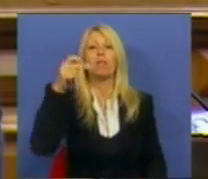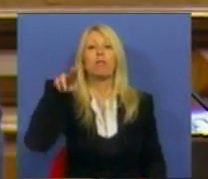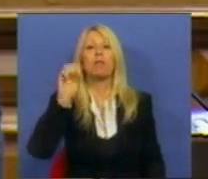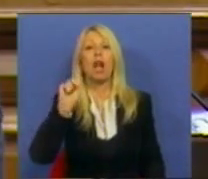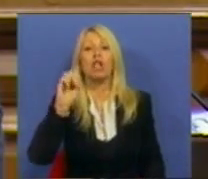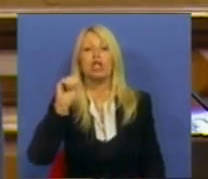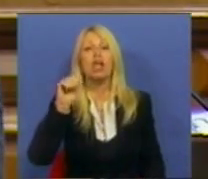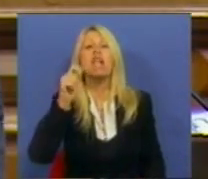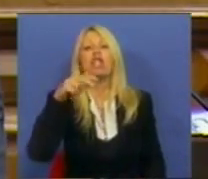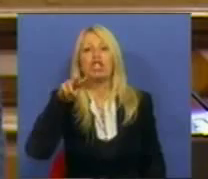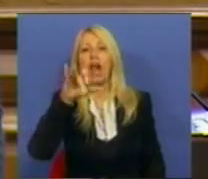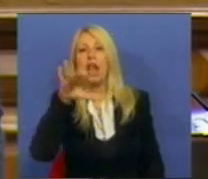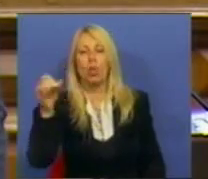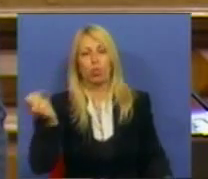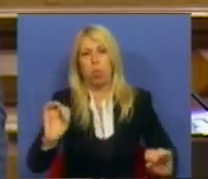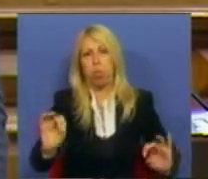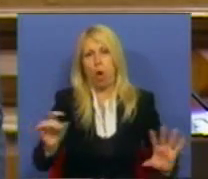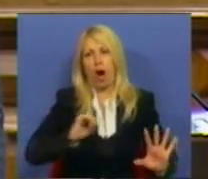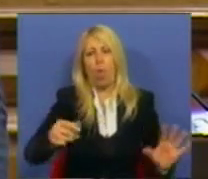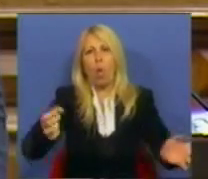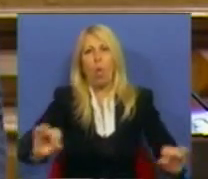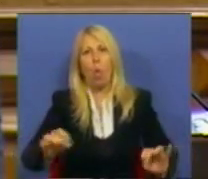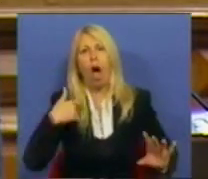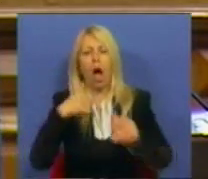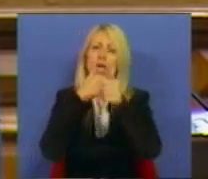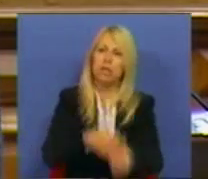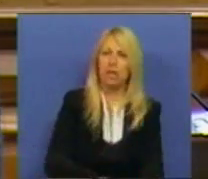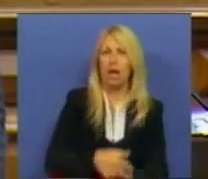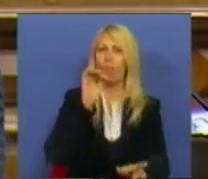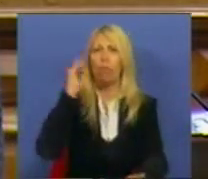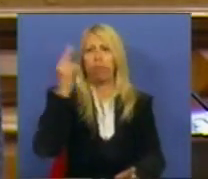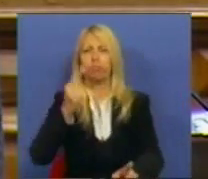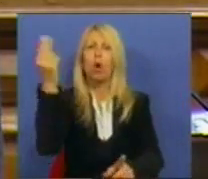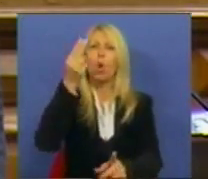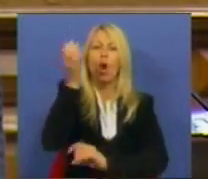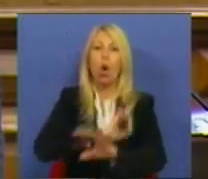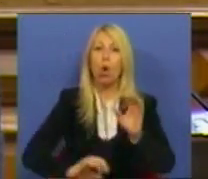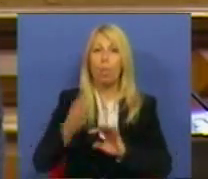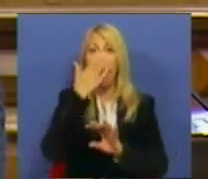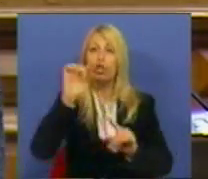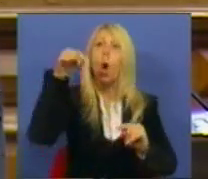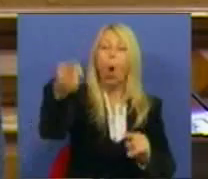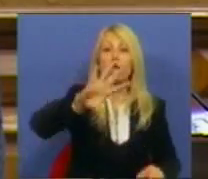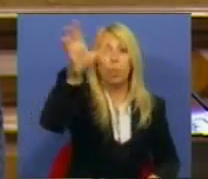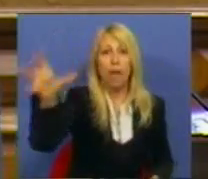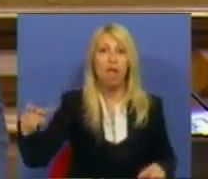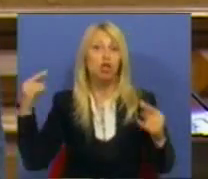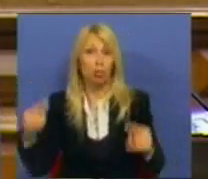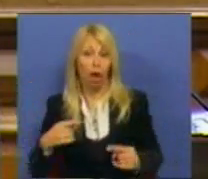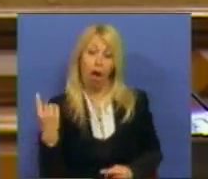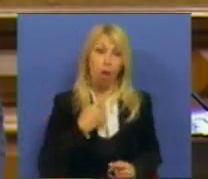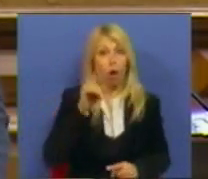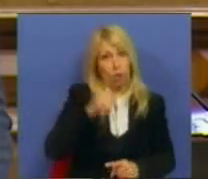Comissão Europeia e até diz que se outros países os usam, também Portugal deve usar por motivos de